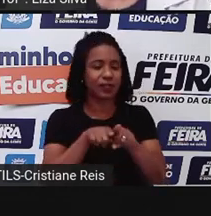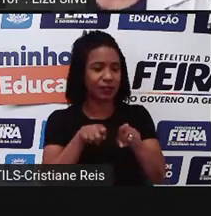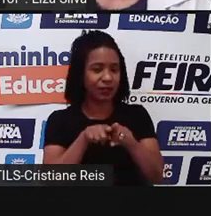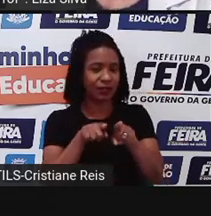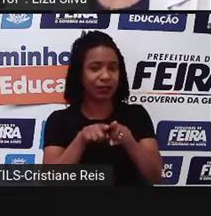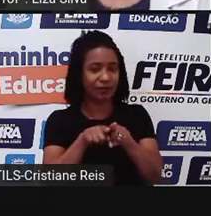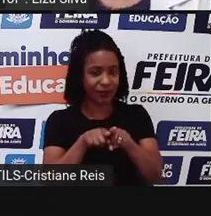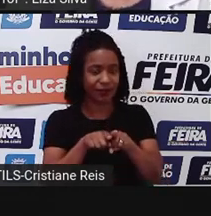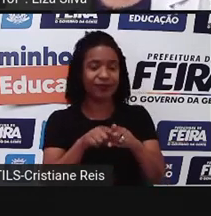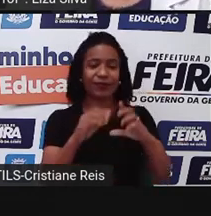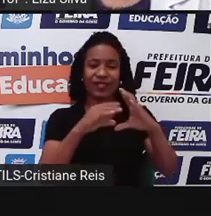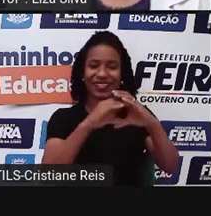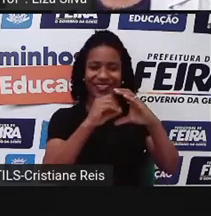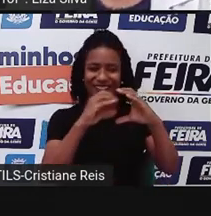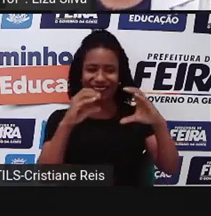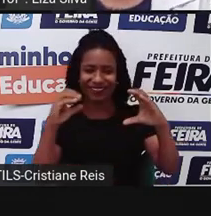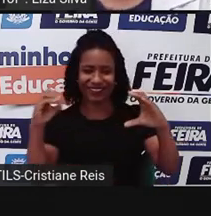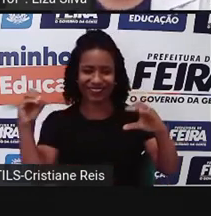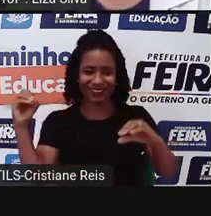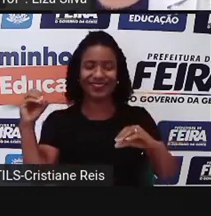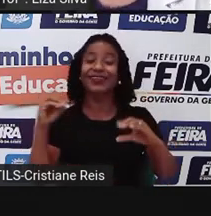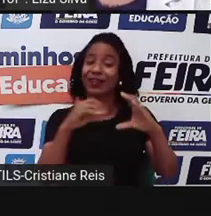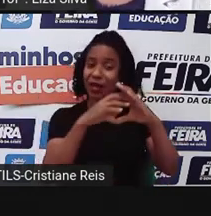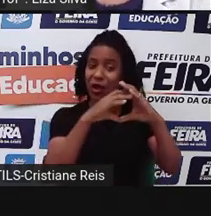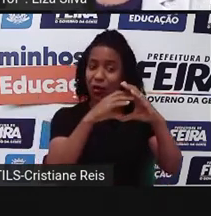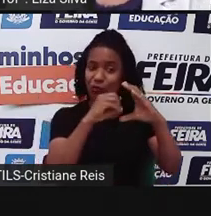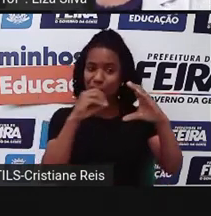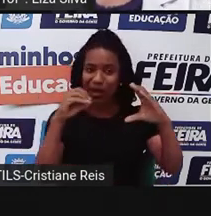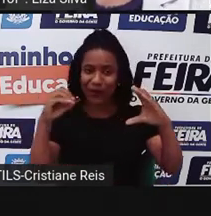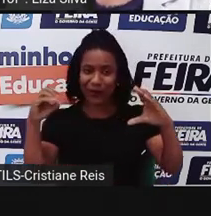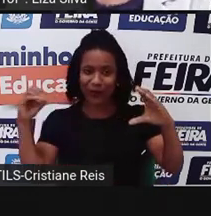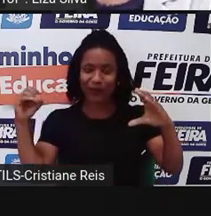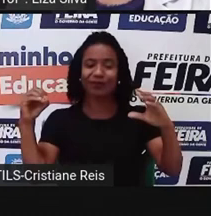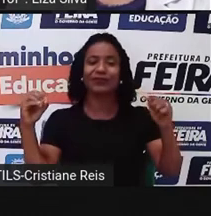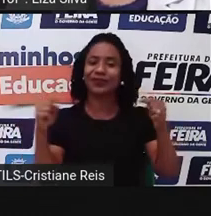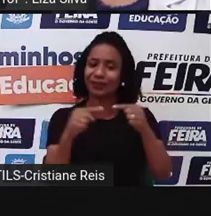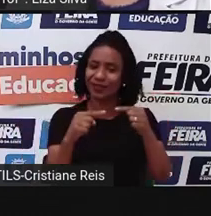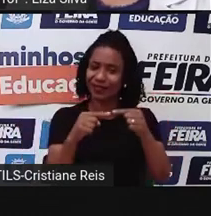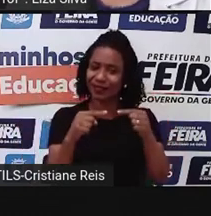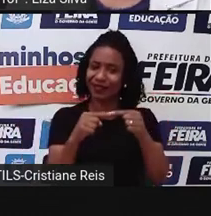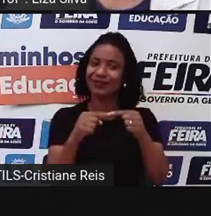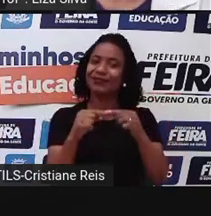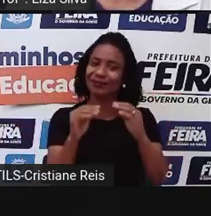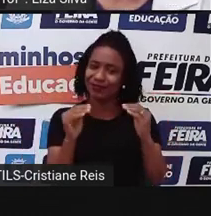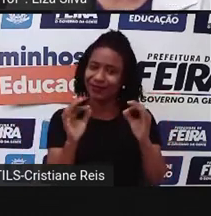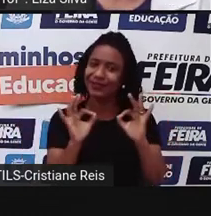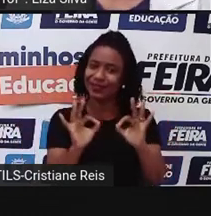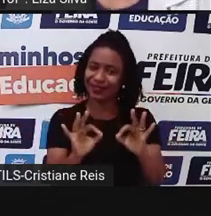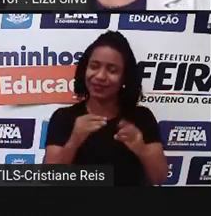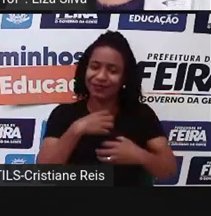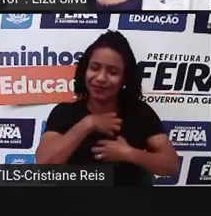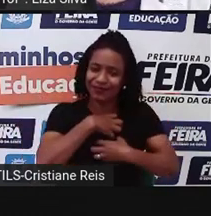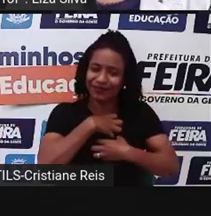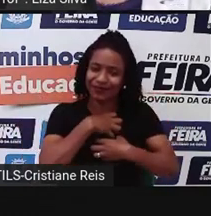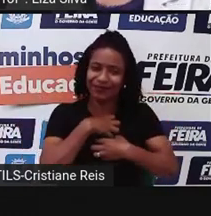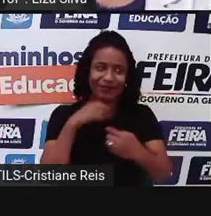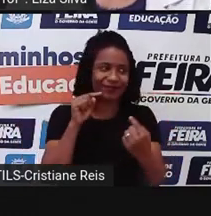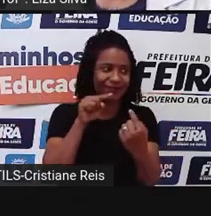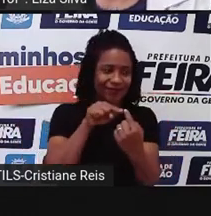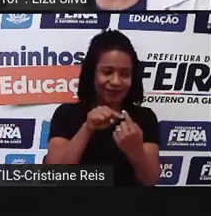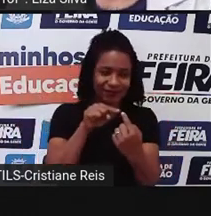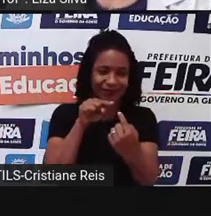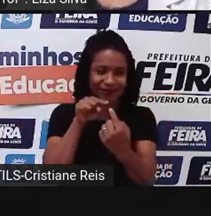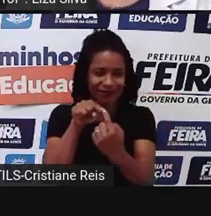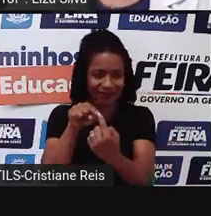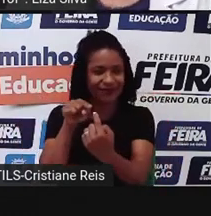nós devemos utilizá-los de forma correta para demonstrar os nossos sentimentos. Cuidado para